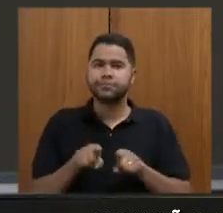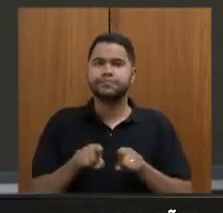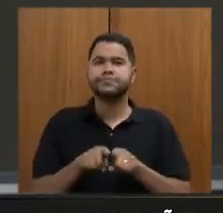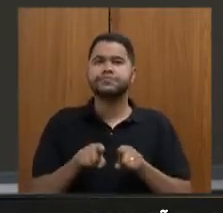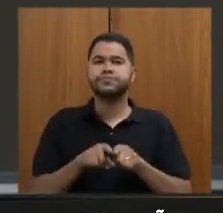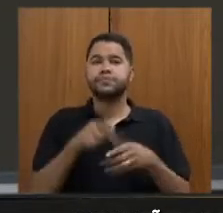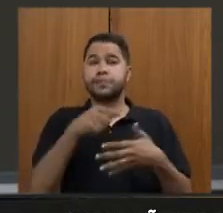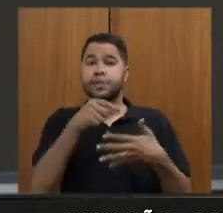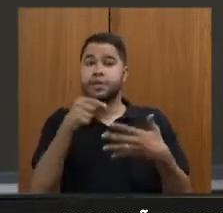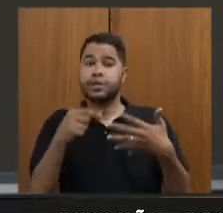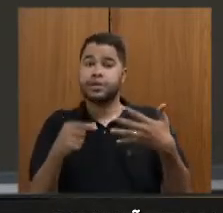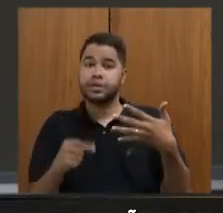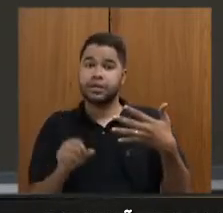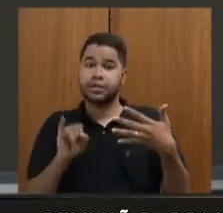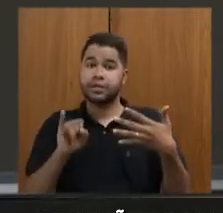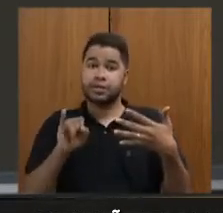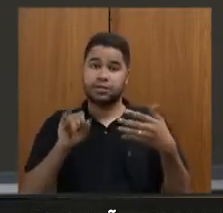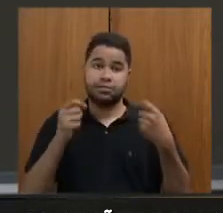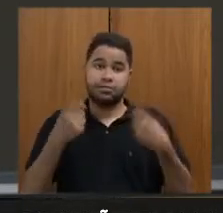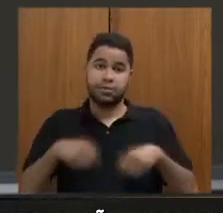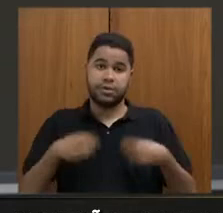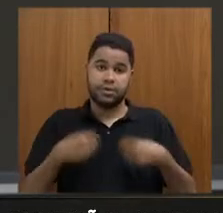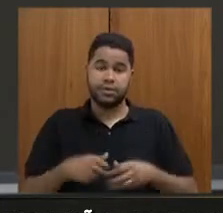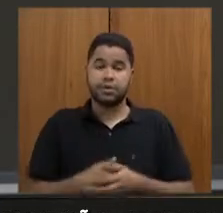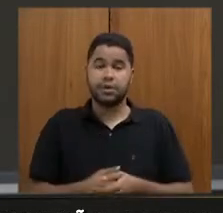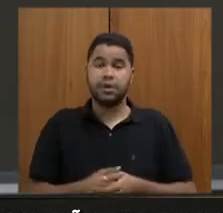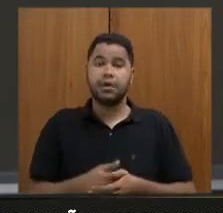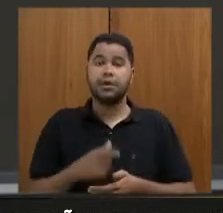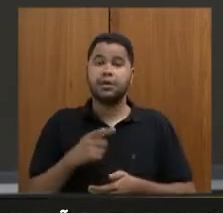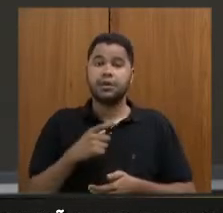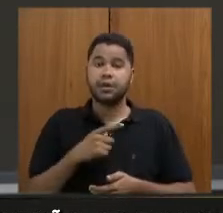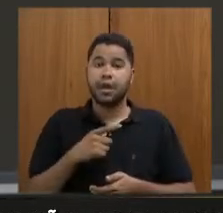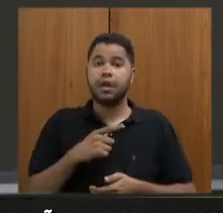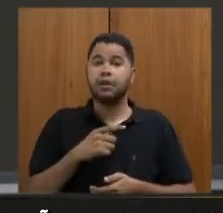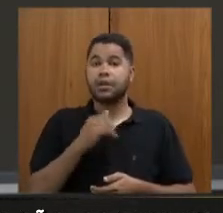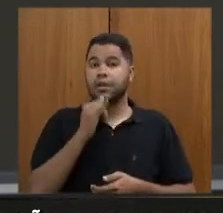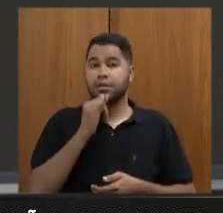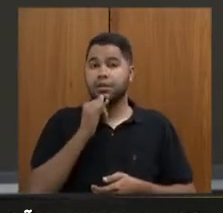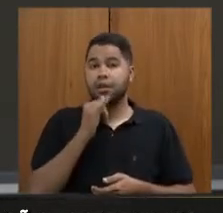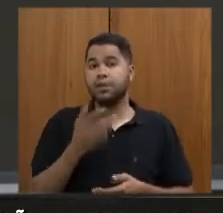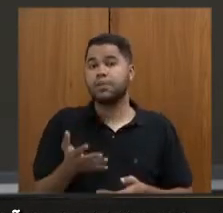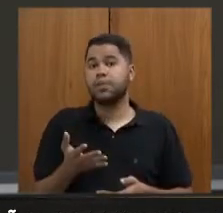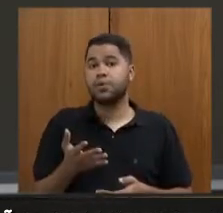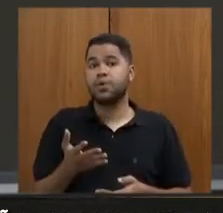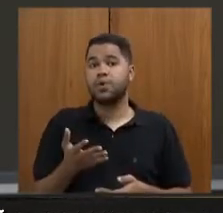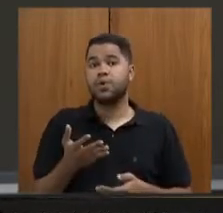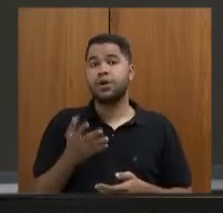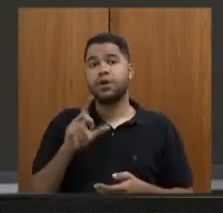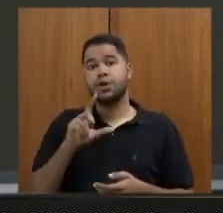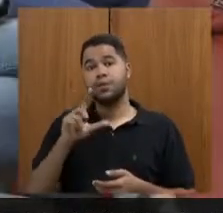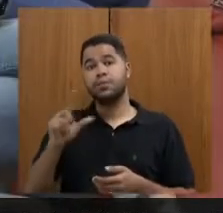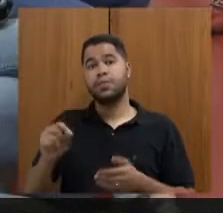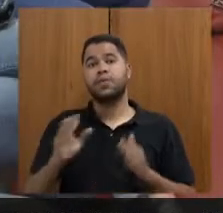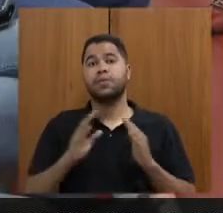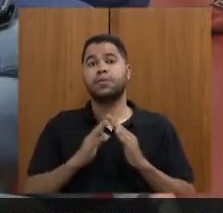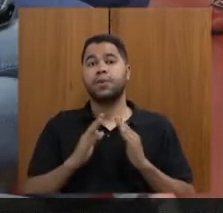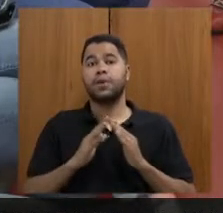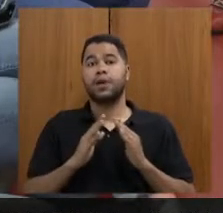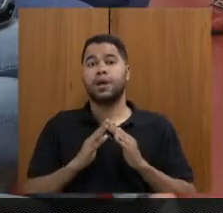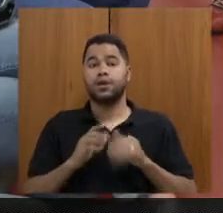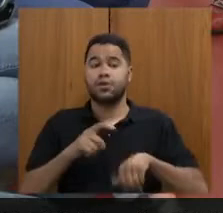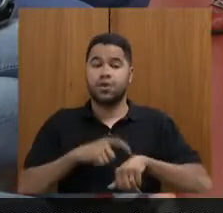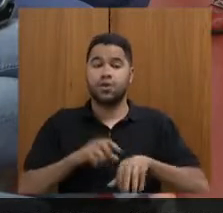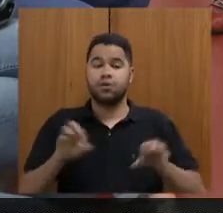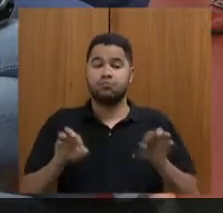licitar, se for o caso, eles têm uma dificuldade de que o funcionário consiga principalmente ir embora para casa ao final do turno. Sim,